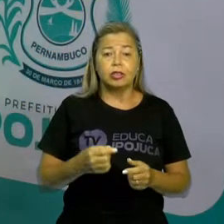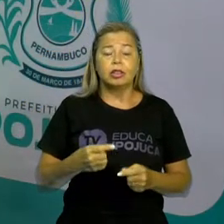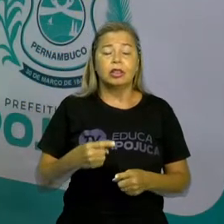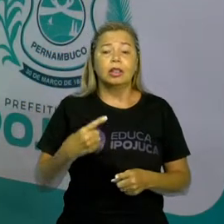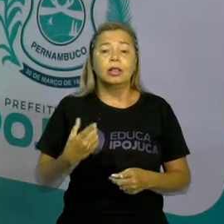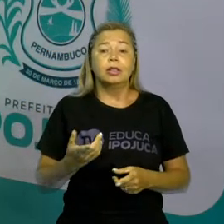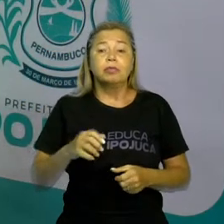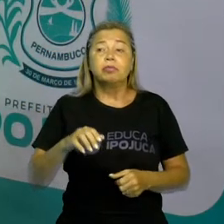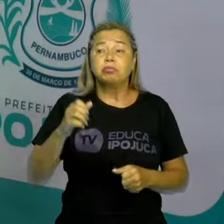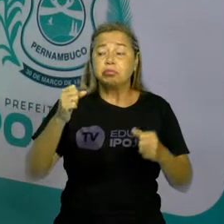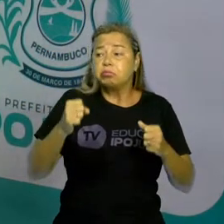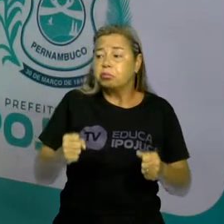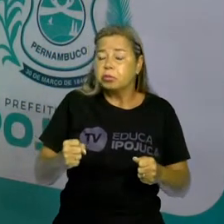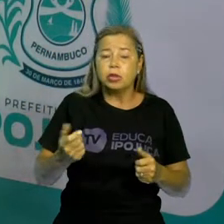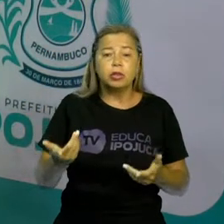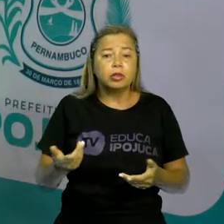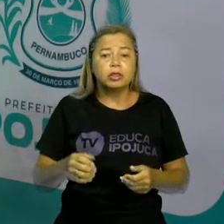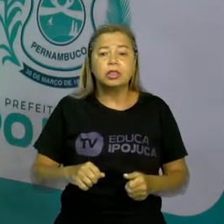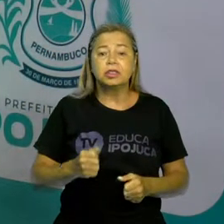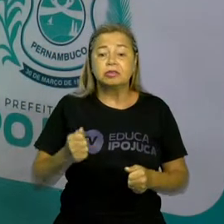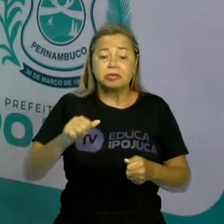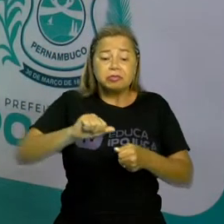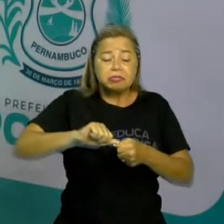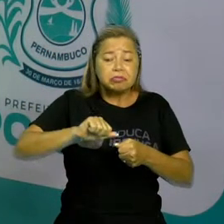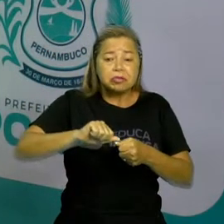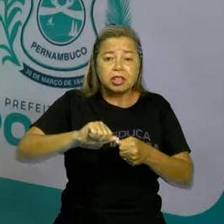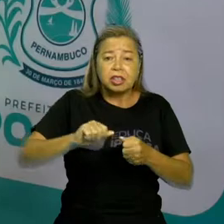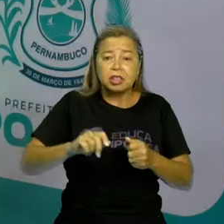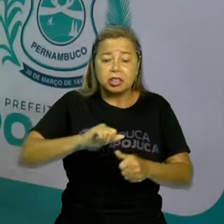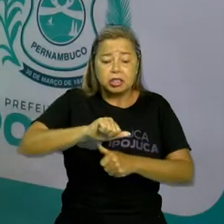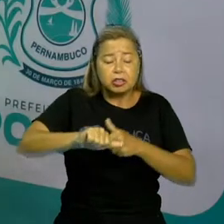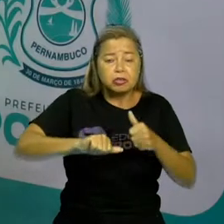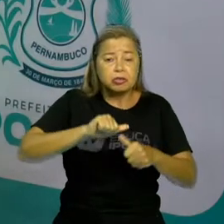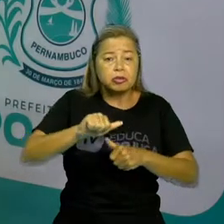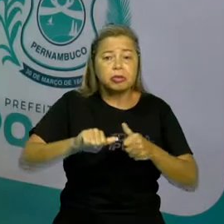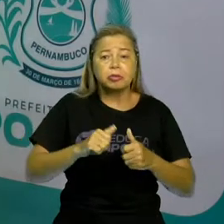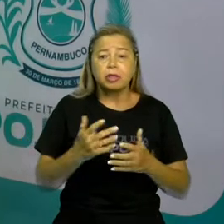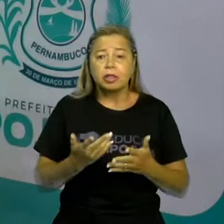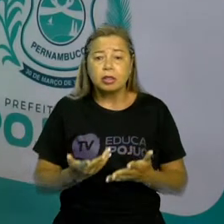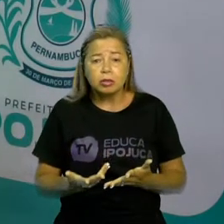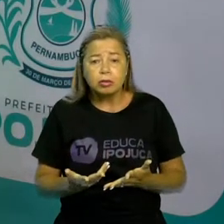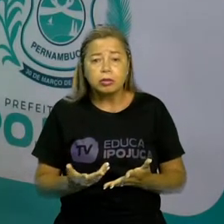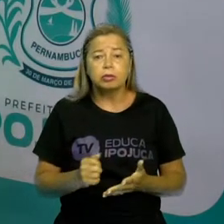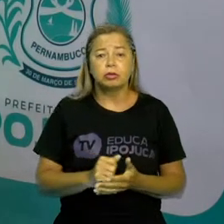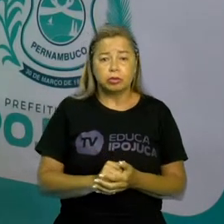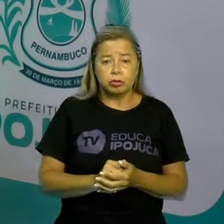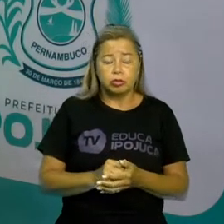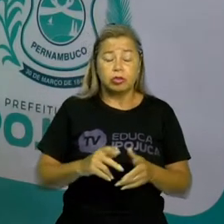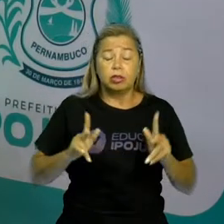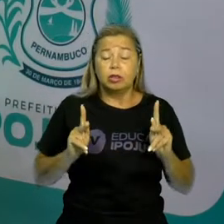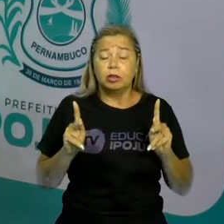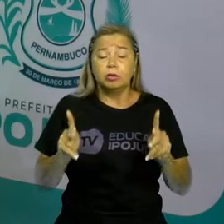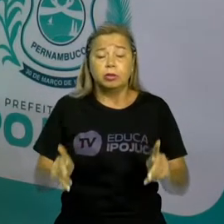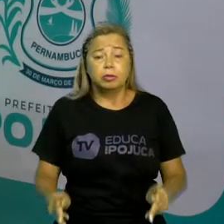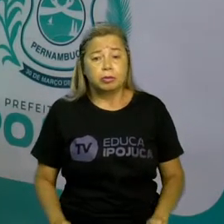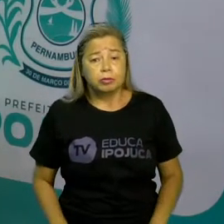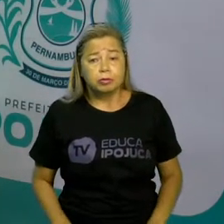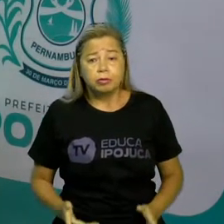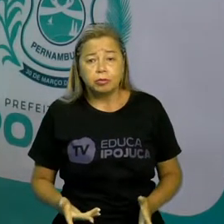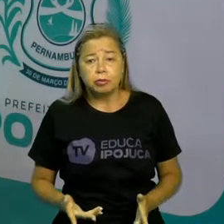fenômenos naturais ou pelo próprio ser humano. O que isso quer dizer? Que essas